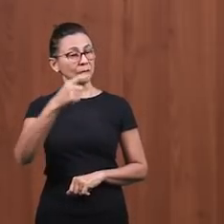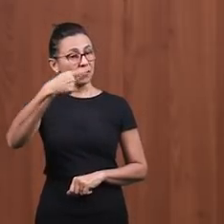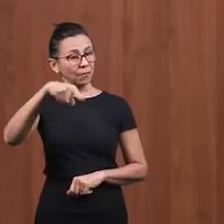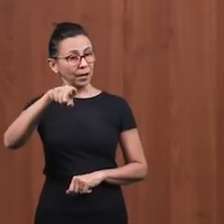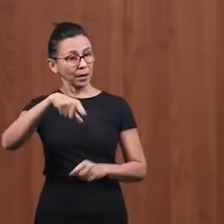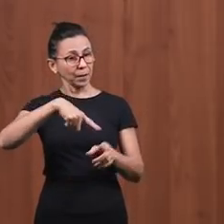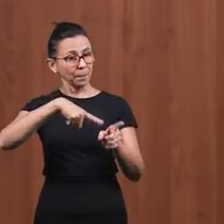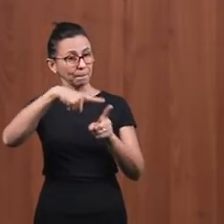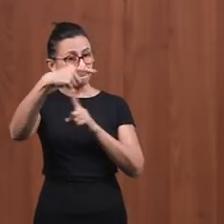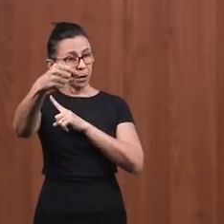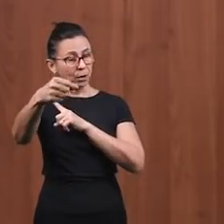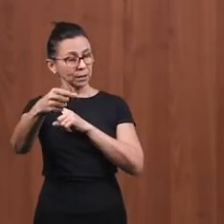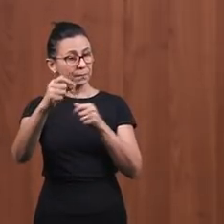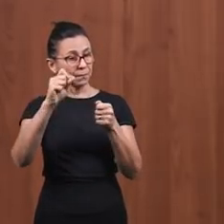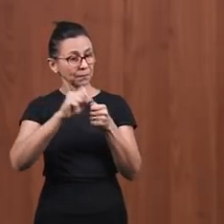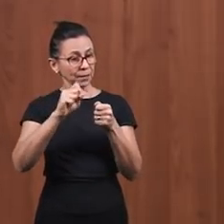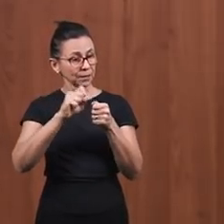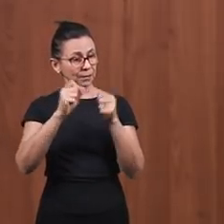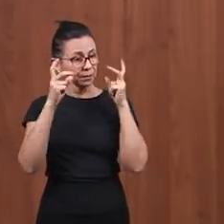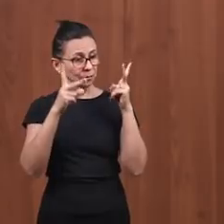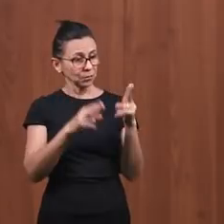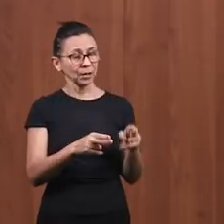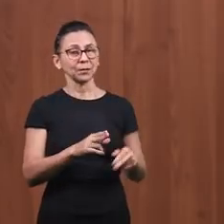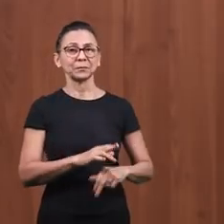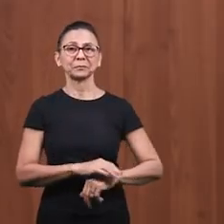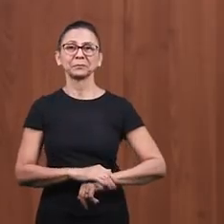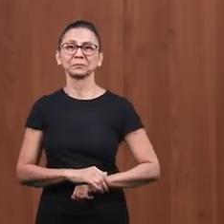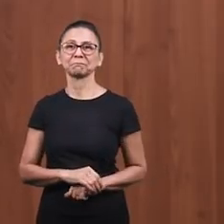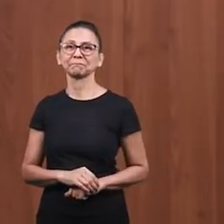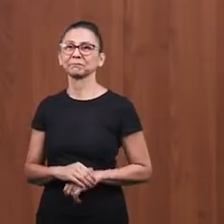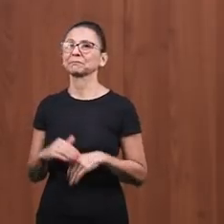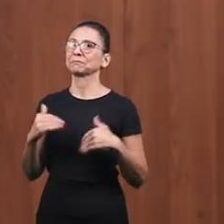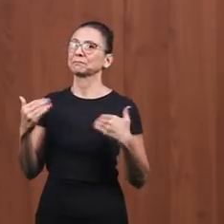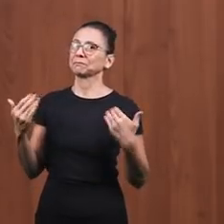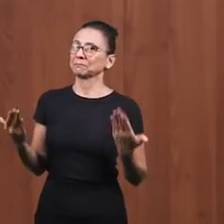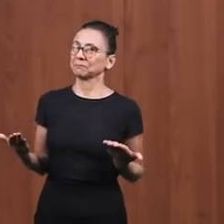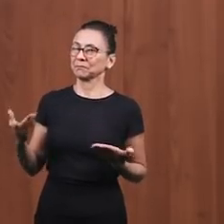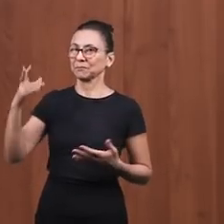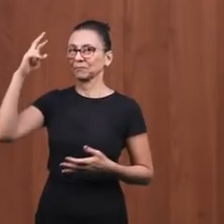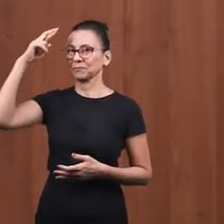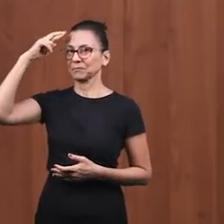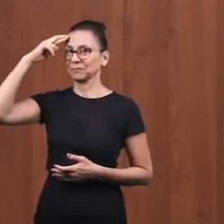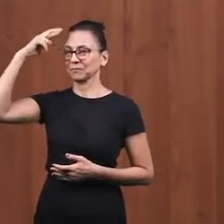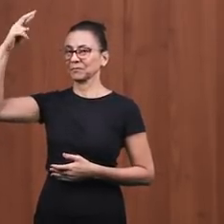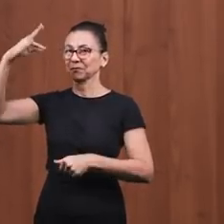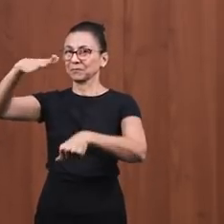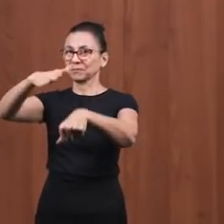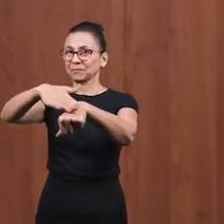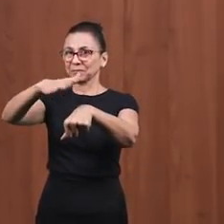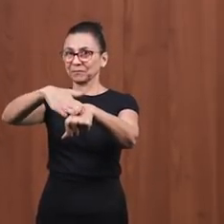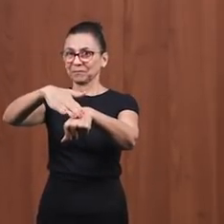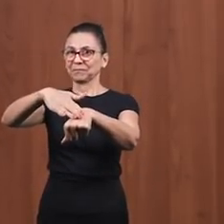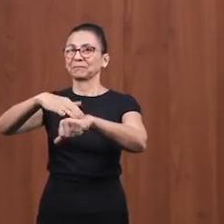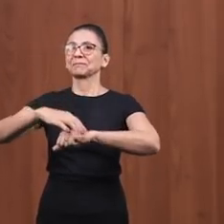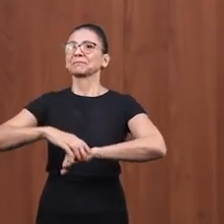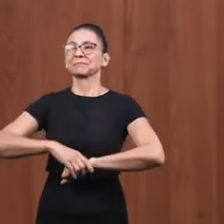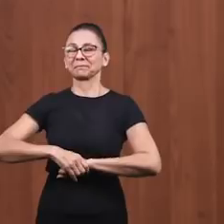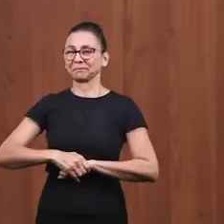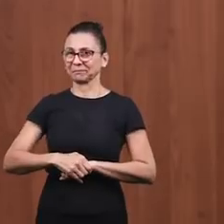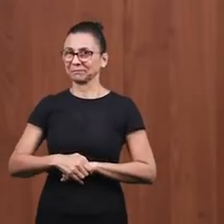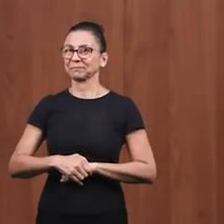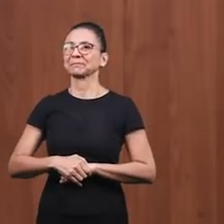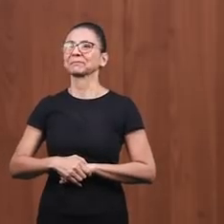Faz igual. Jesus nos deu uma missão. Nós temos que fazer igual Jesus fez conosco.